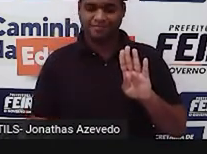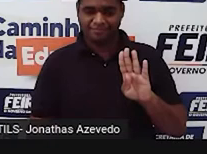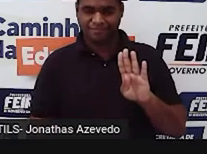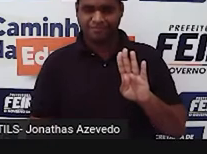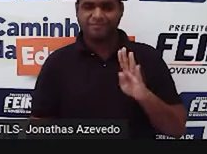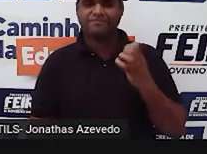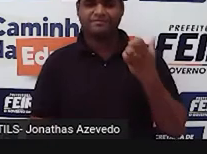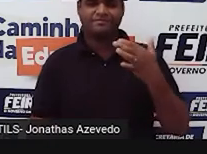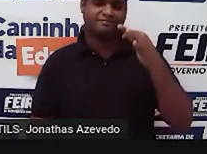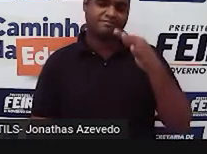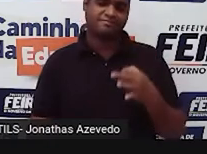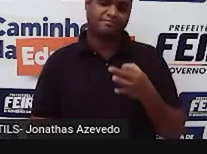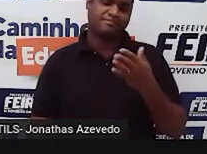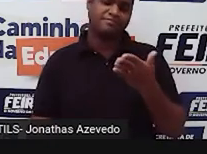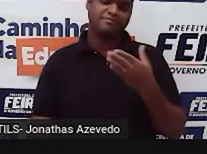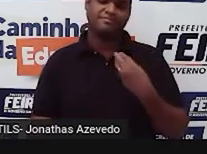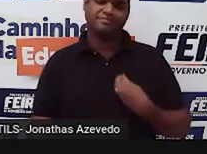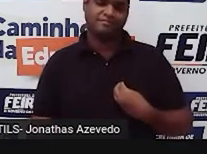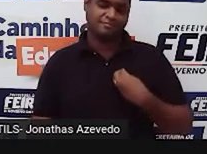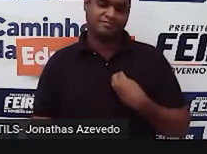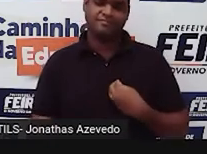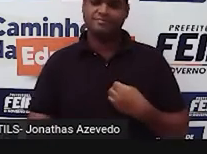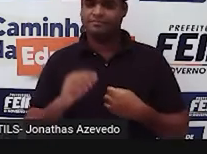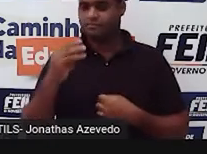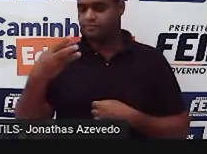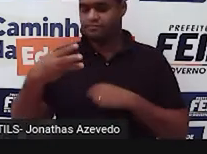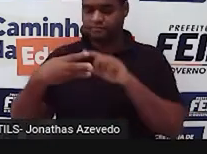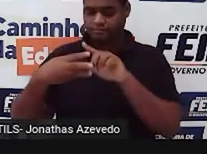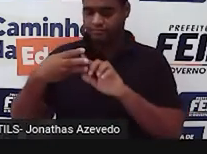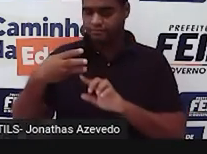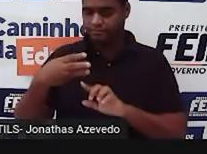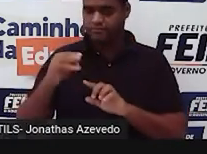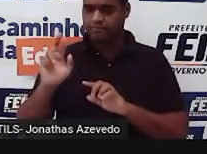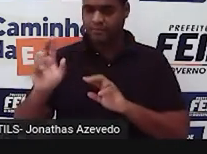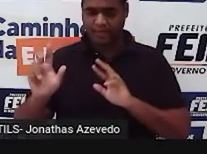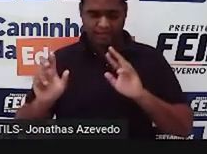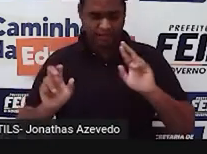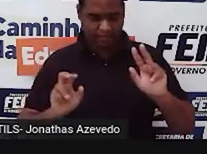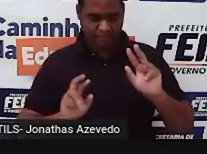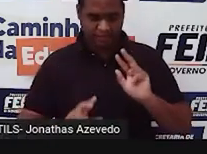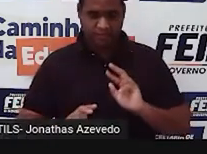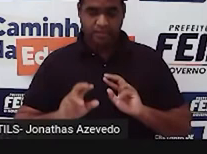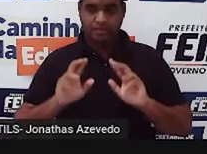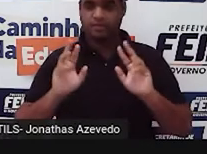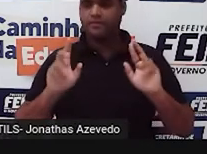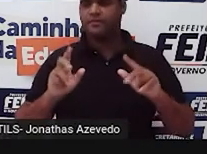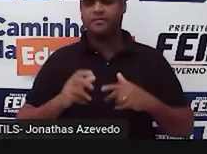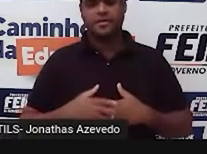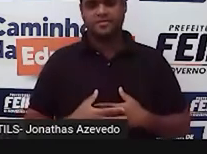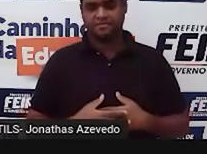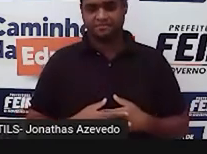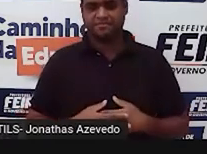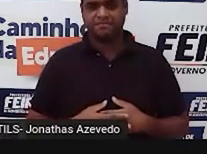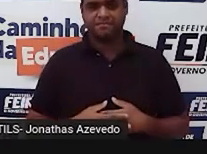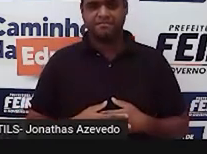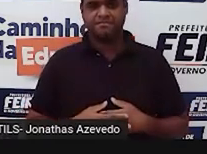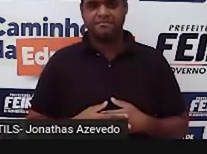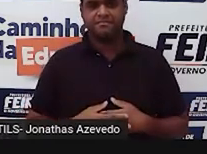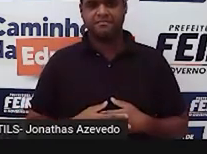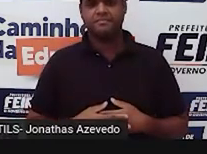justamente esse. Tem os três lados com medidas diferentes. É isso aí, tá bom?